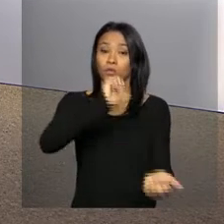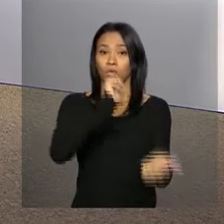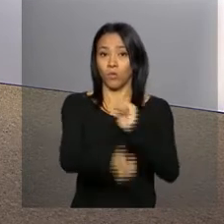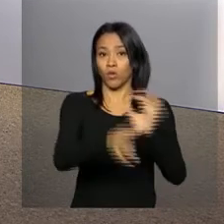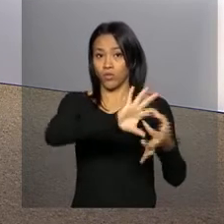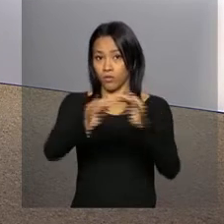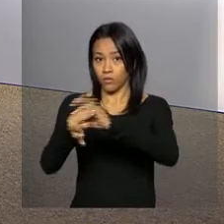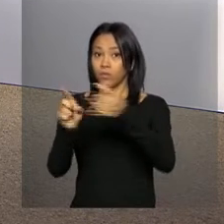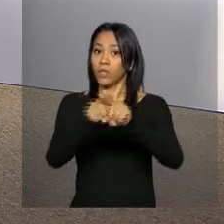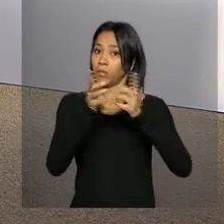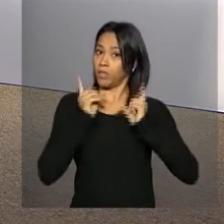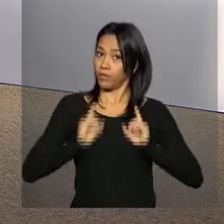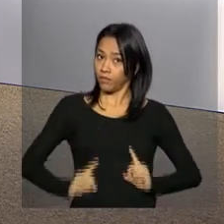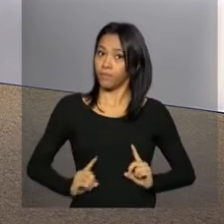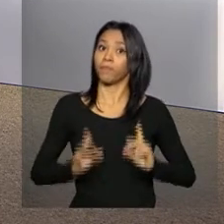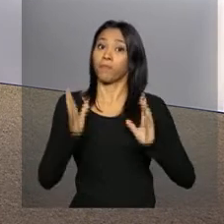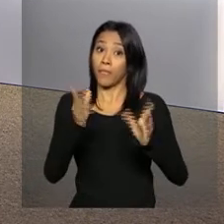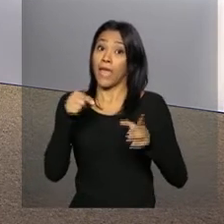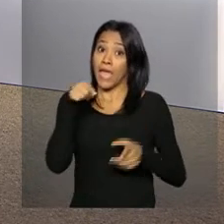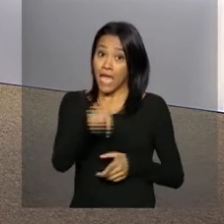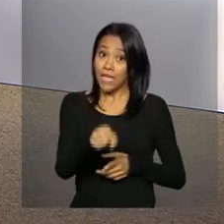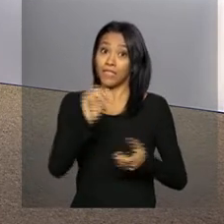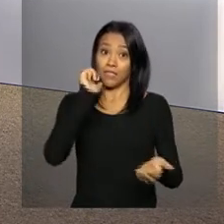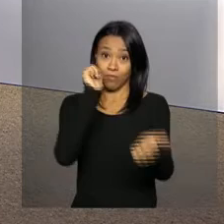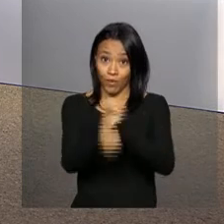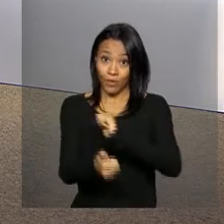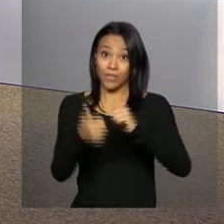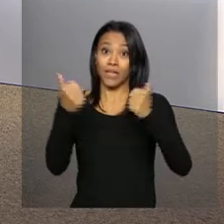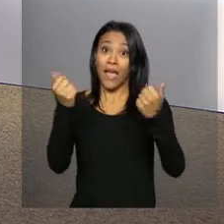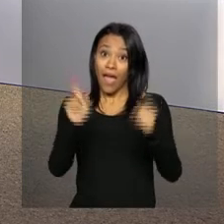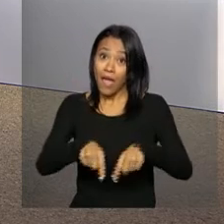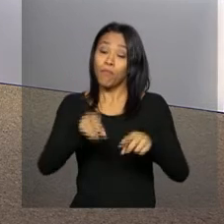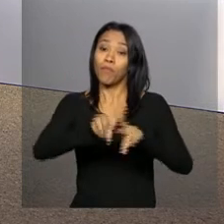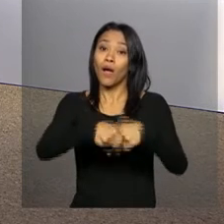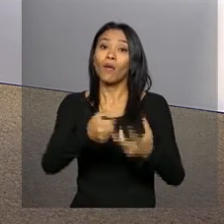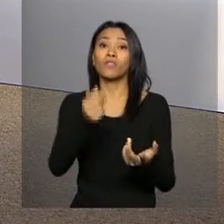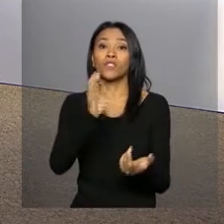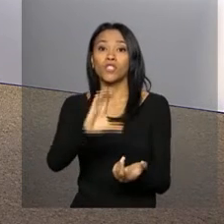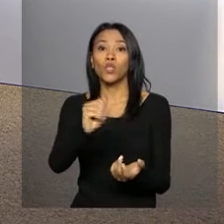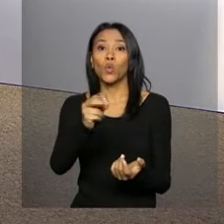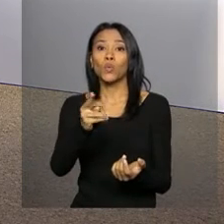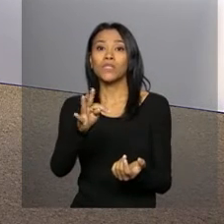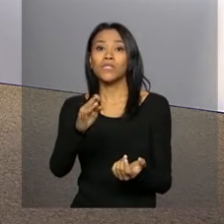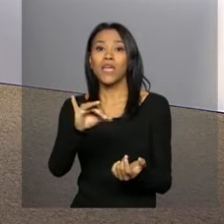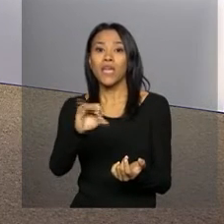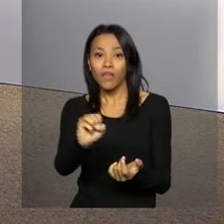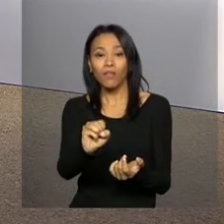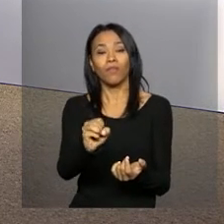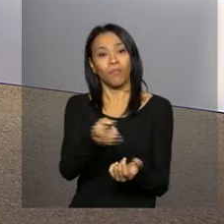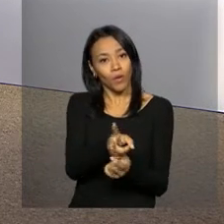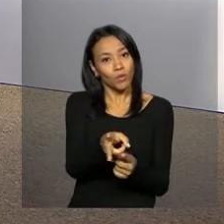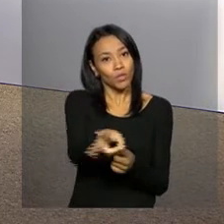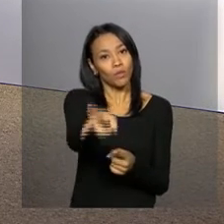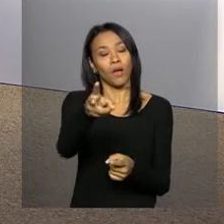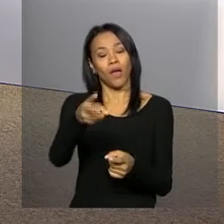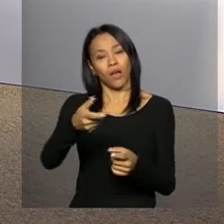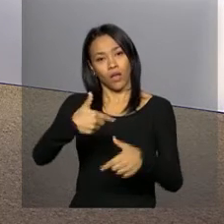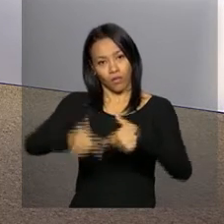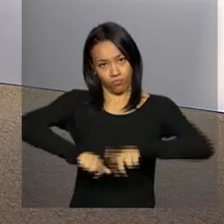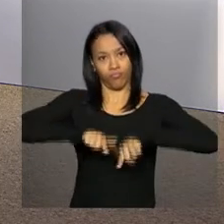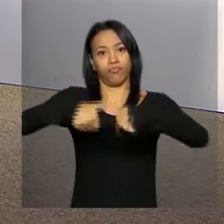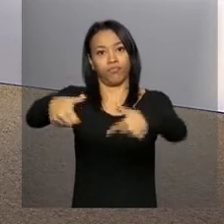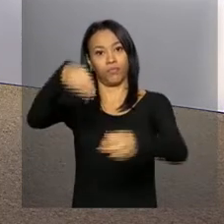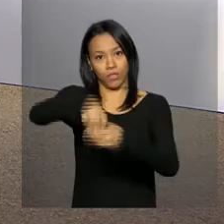Janeiro. Além disso, como esses cortes se referem a despesas de custeio voltadas para a manutenção do funcionamento do governo, os